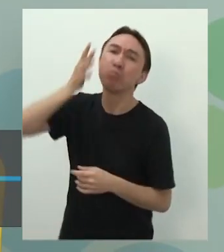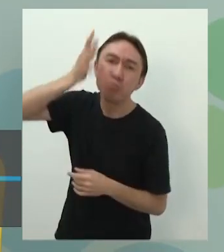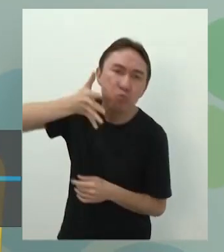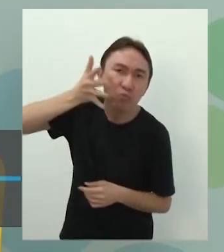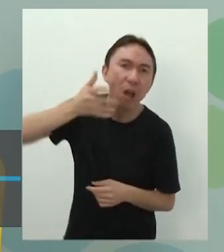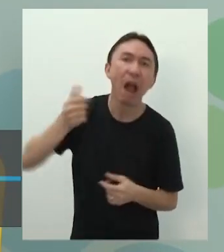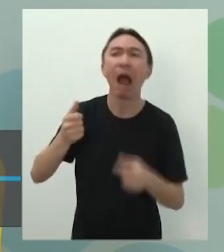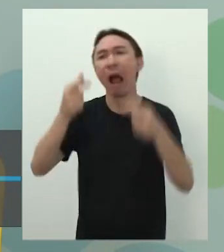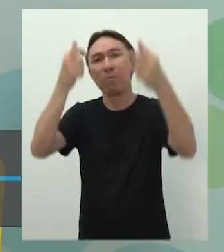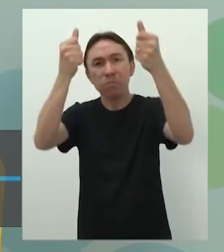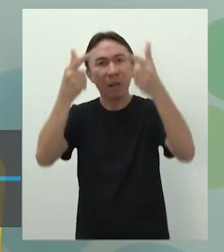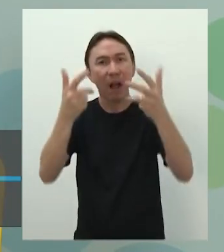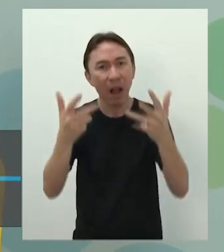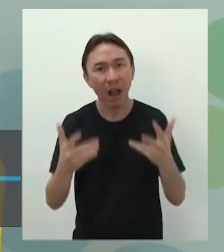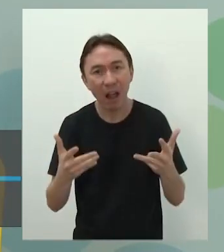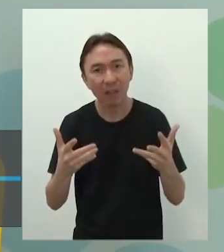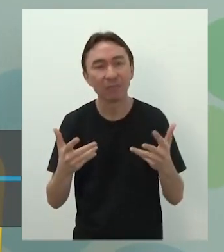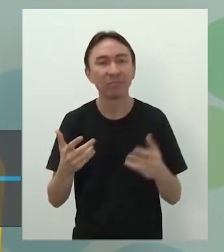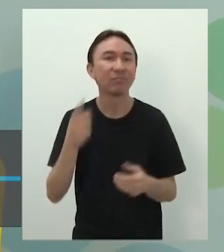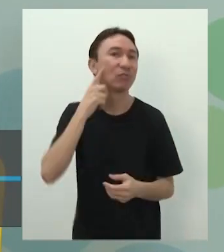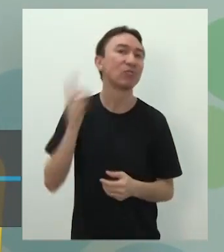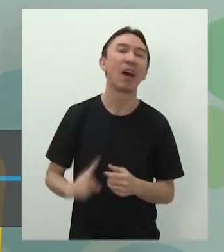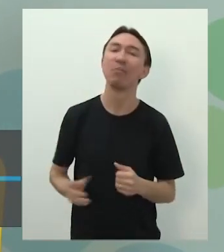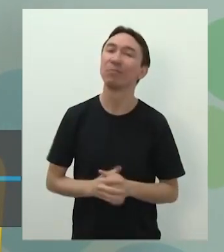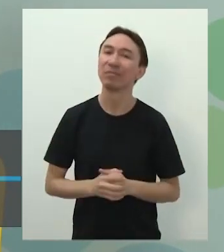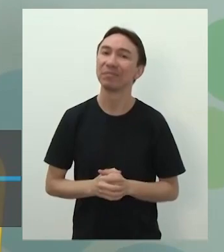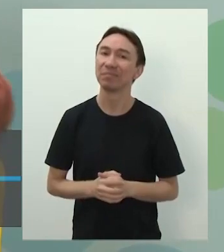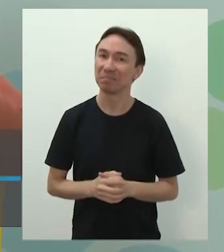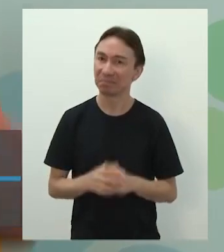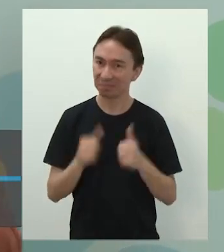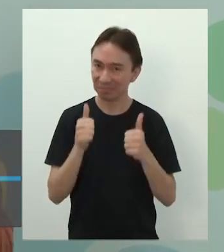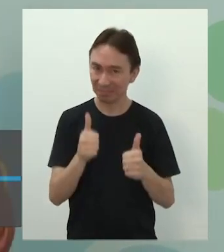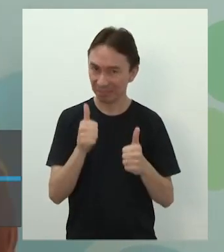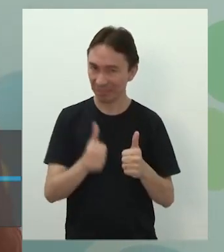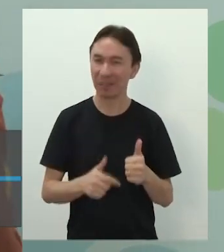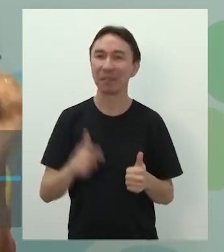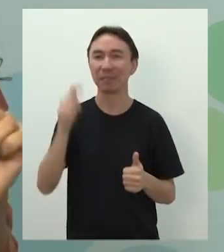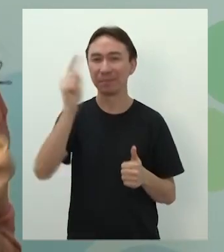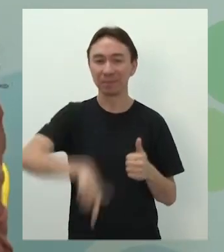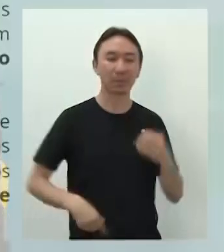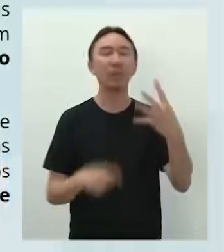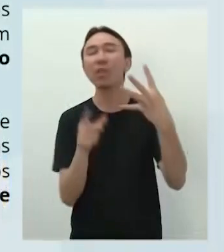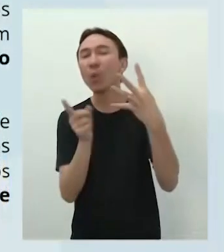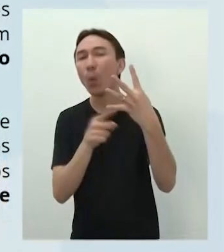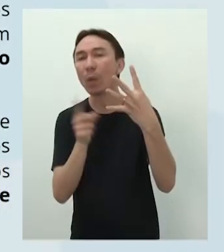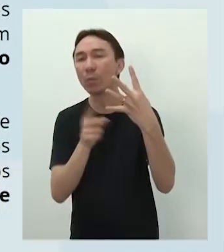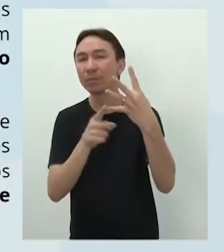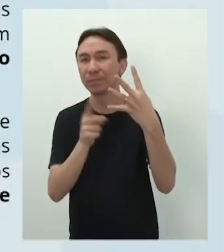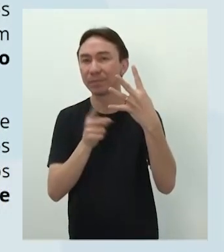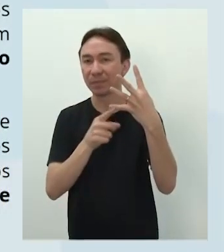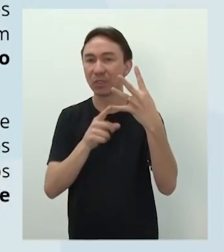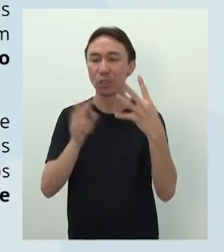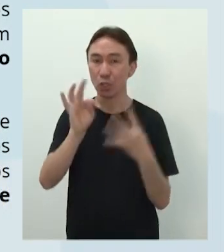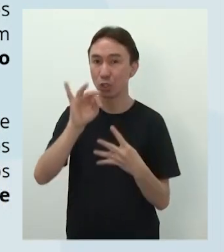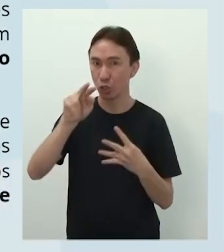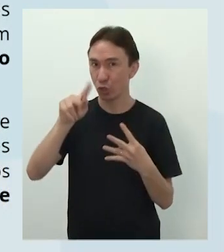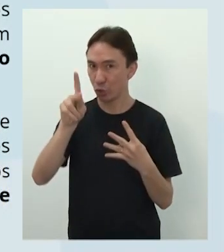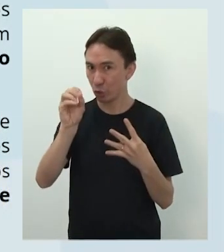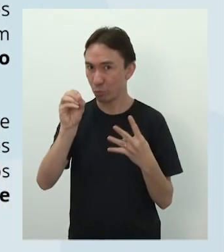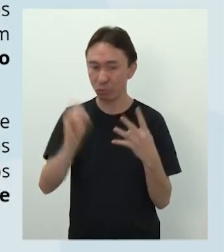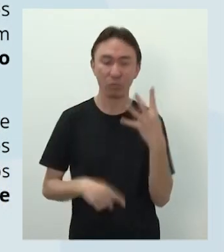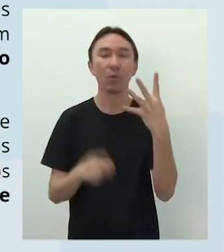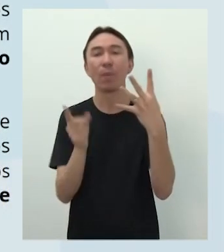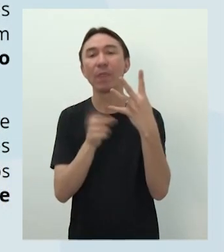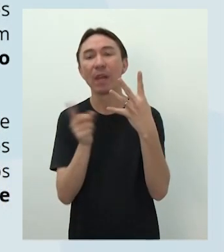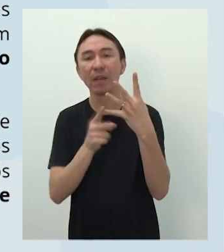entendam o que é direitinho uma argumentação ali. Vamos só colocar na telinha o 4, o injuntivo, para vocês entenderem. Injuntivo são aqueles